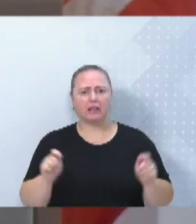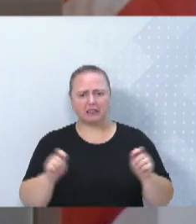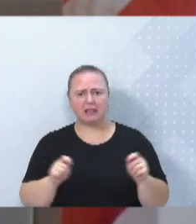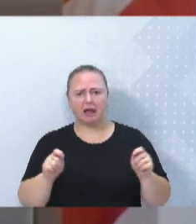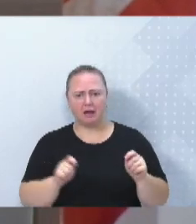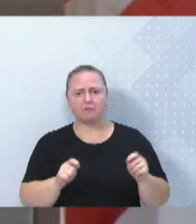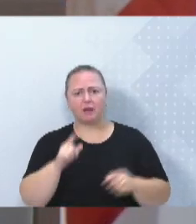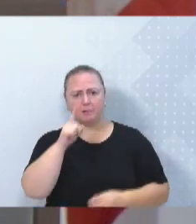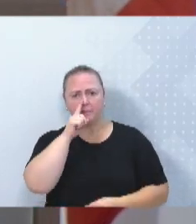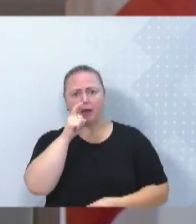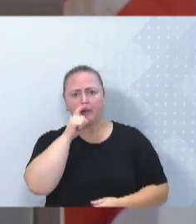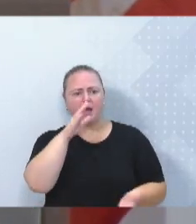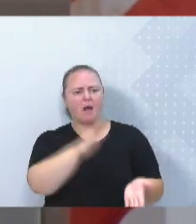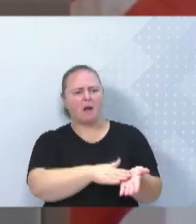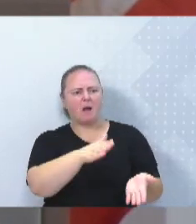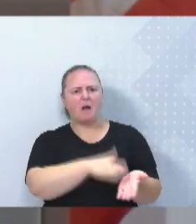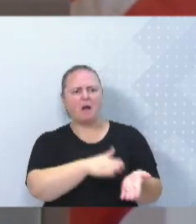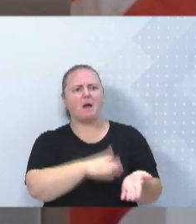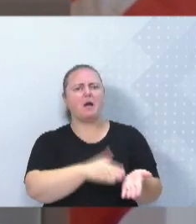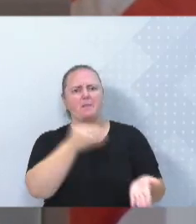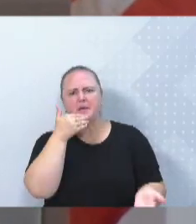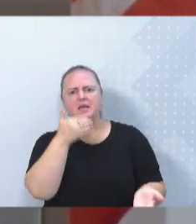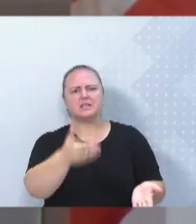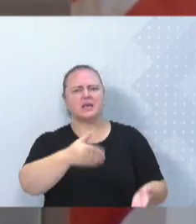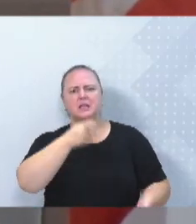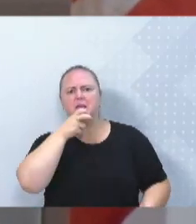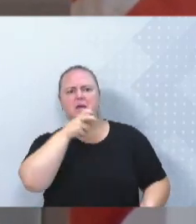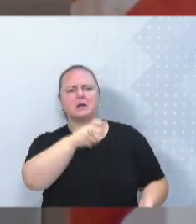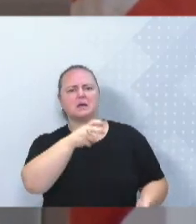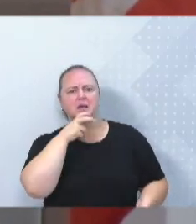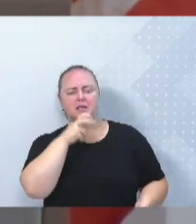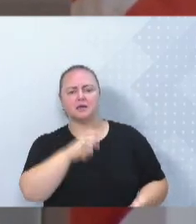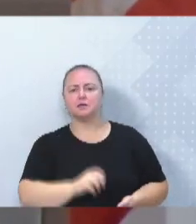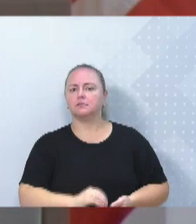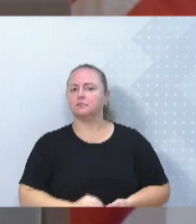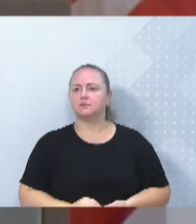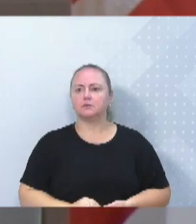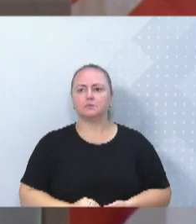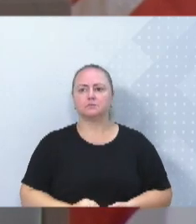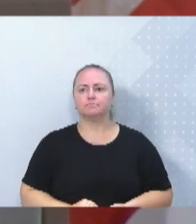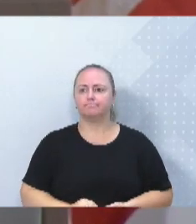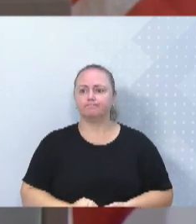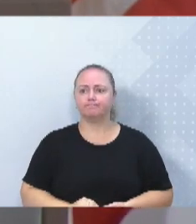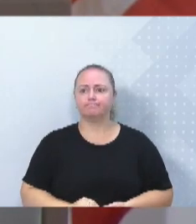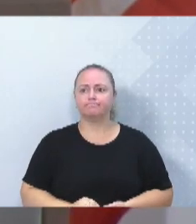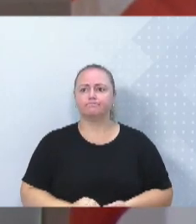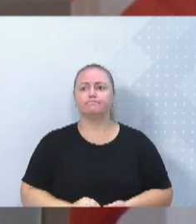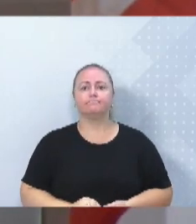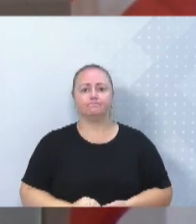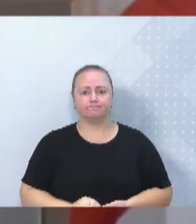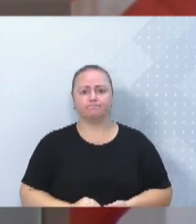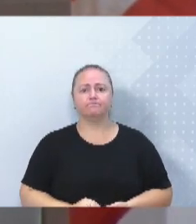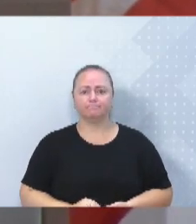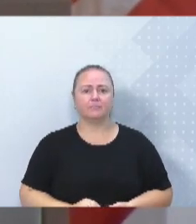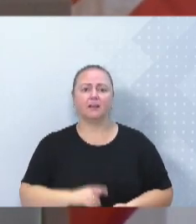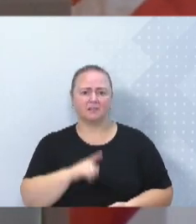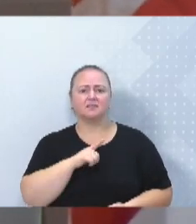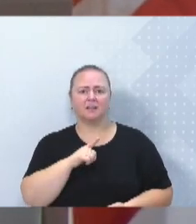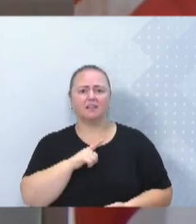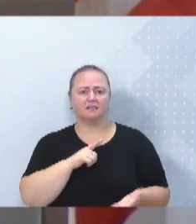e batendo na mesa, cobrando das autoridades alguma resposta, sem fazer nada. Eles teriam direito